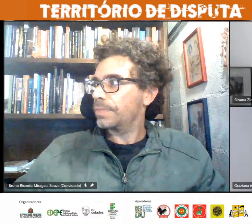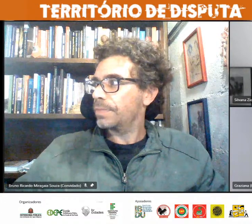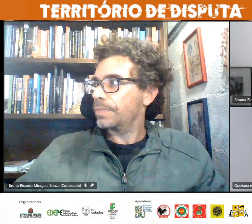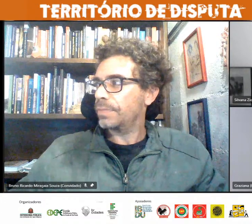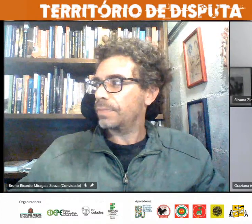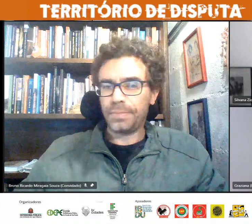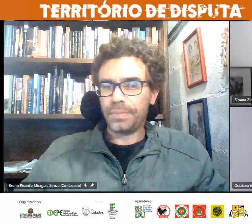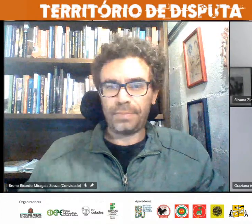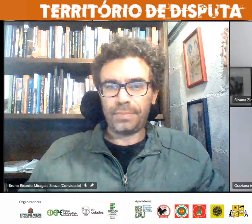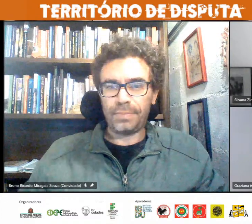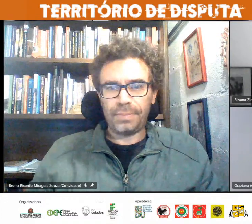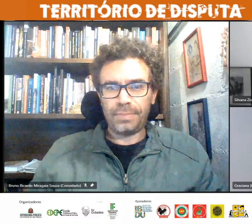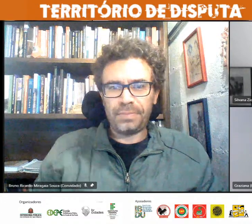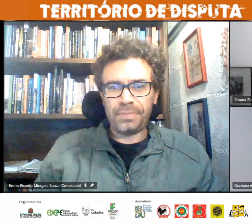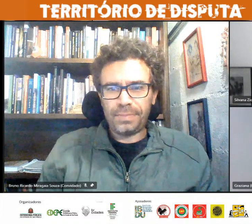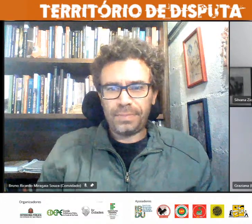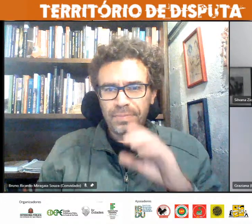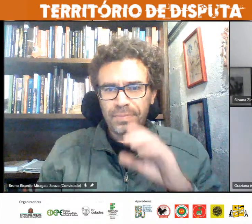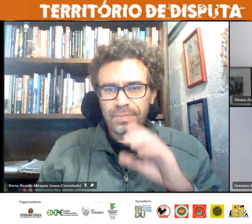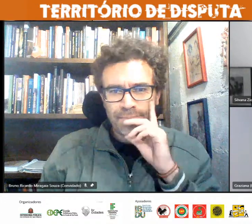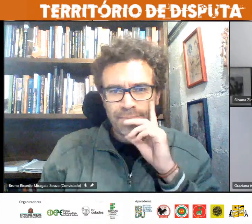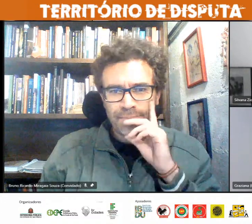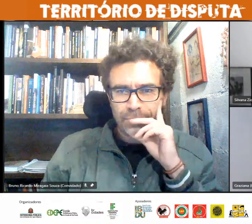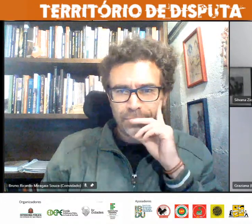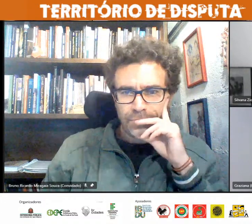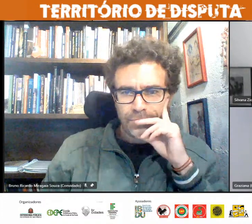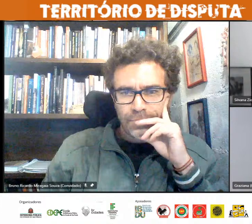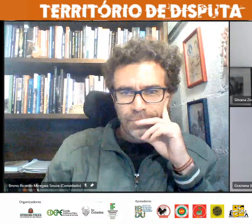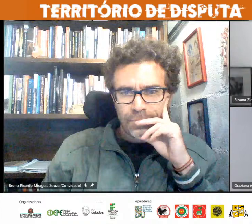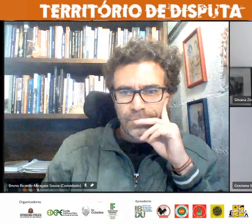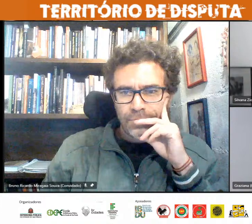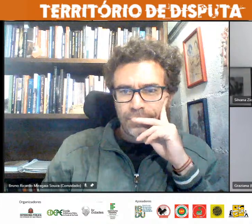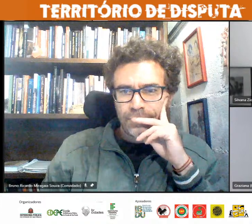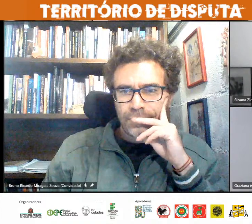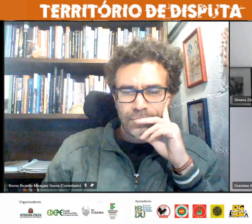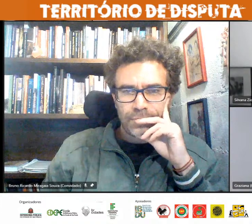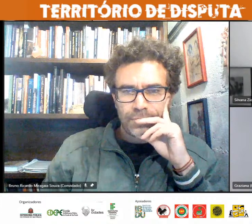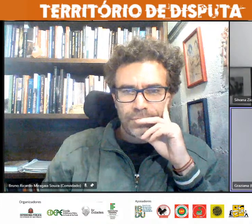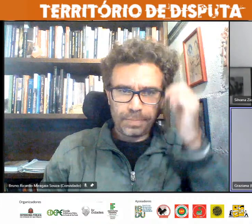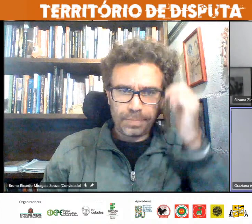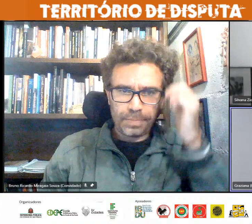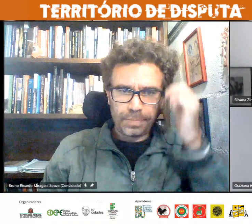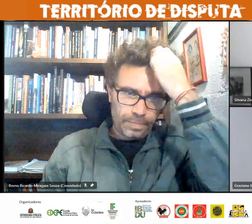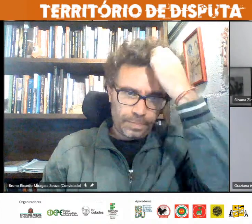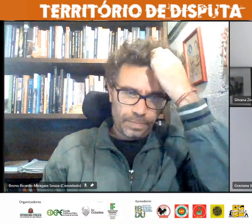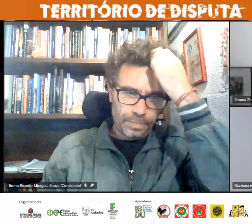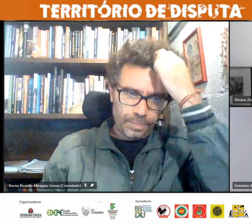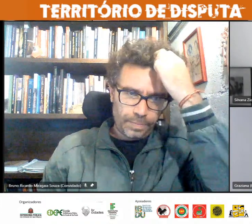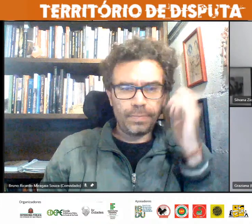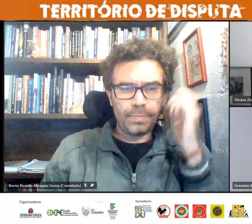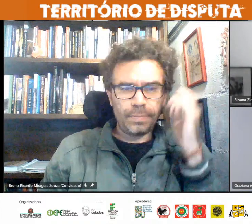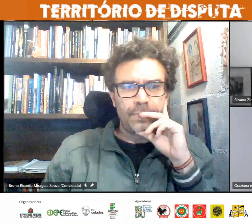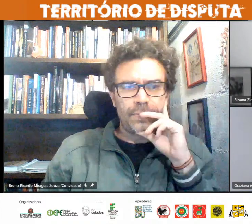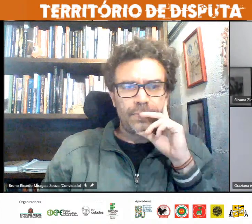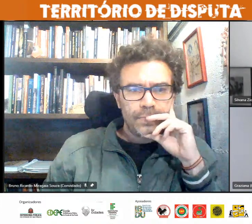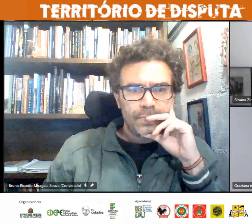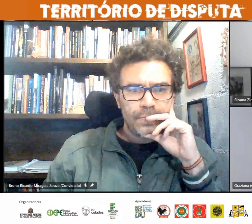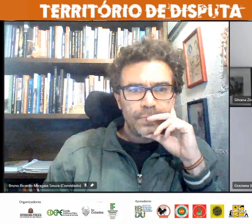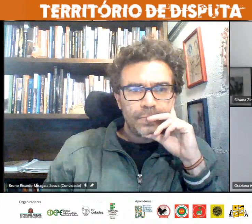democráticas e mais inclusivas qual que caminho que a gente consegue de jeito mais eficaz